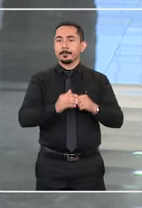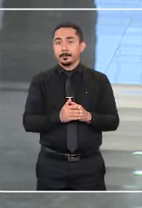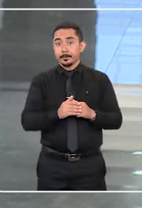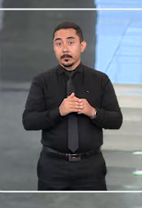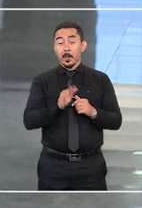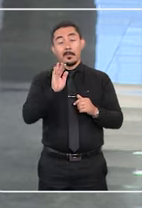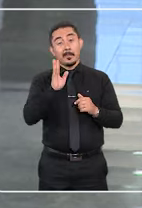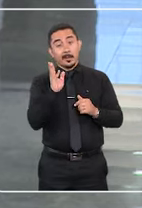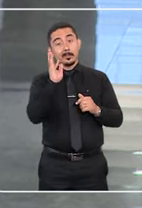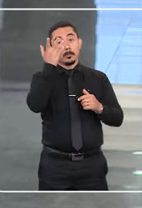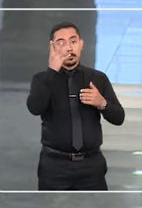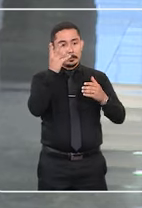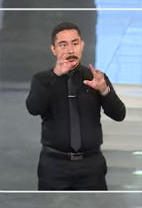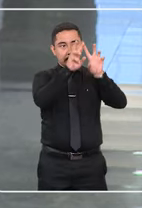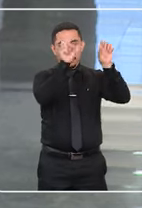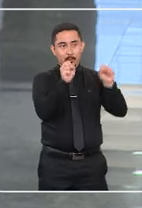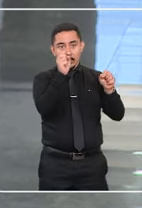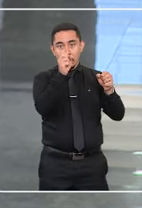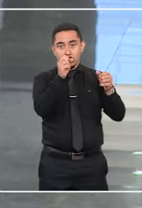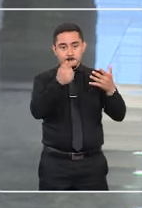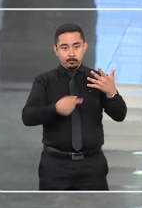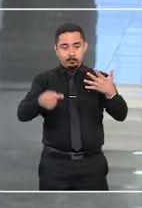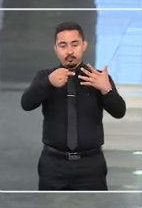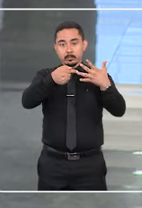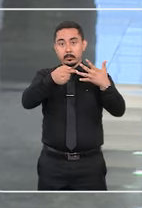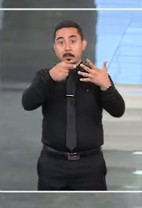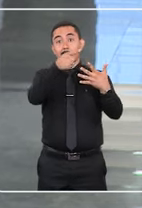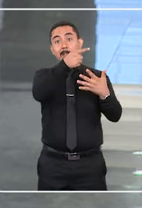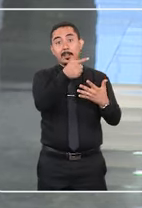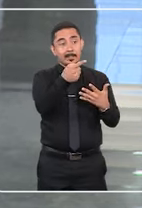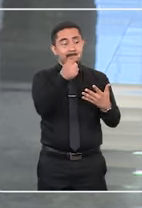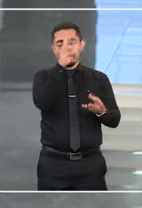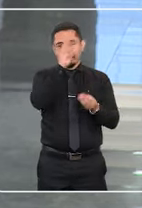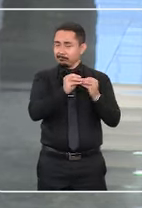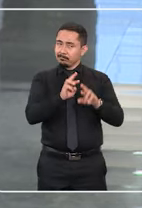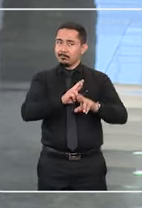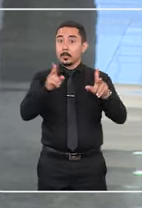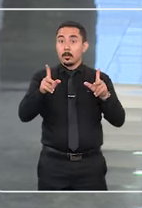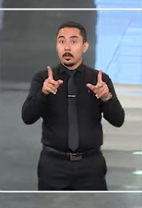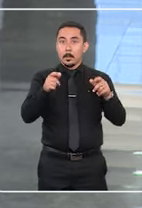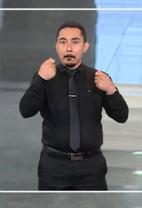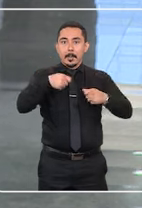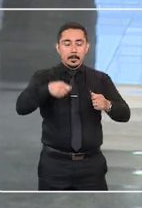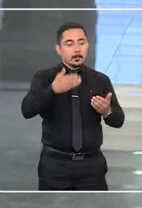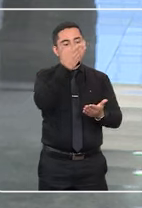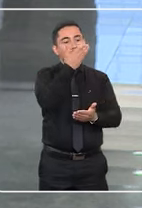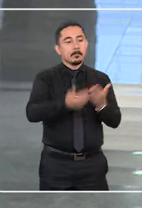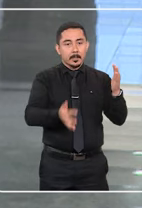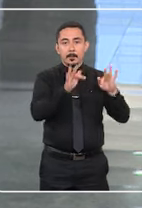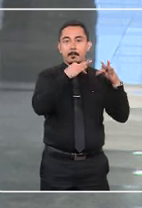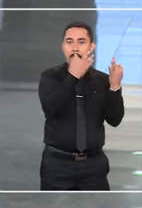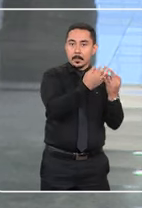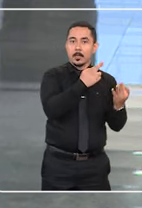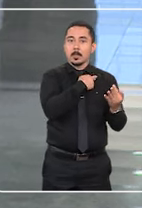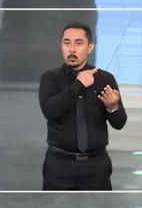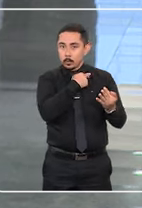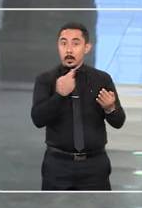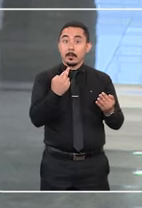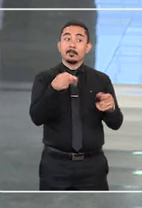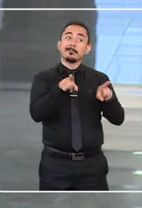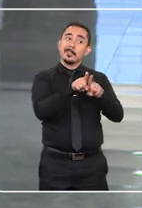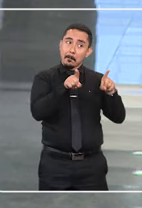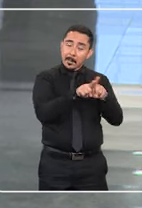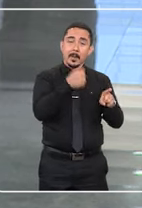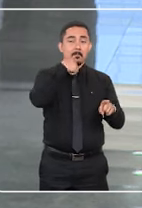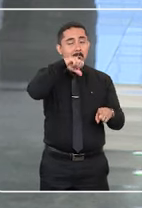Acontece que, no Tribunal de Segunda Instância, o entendimento foi diferente. Seria necessária a destituição do poder familiar também em